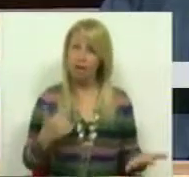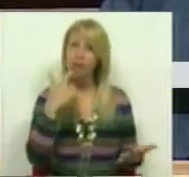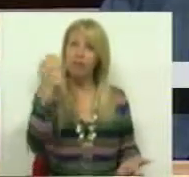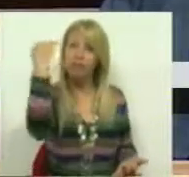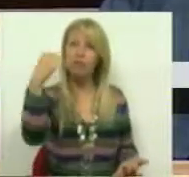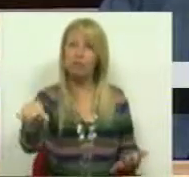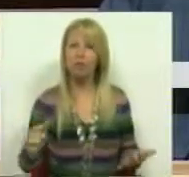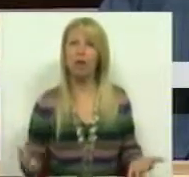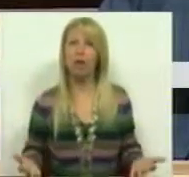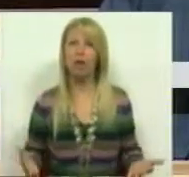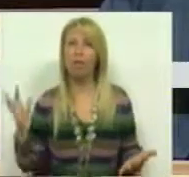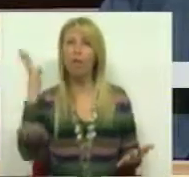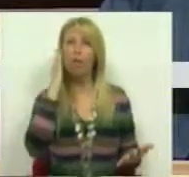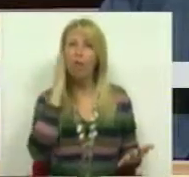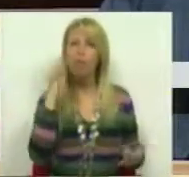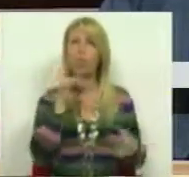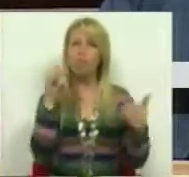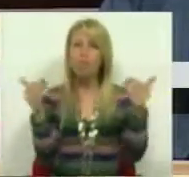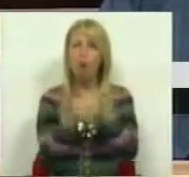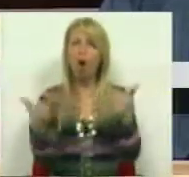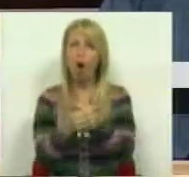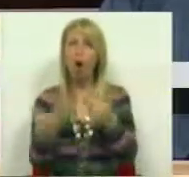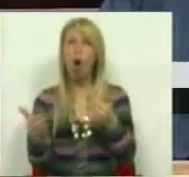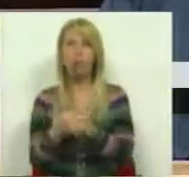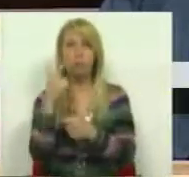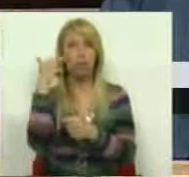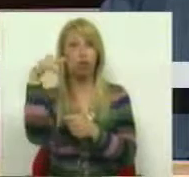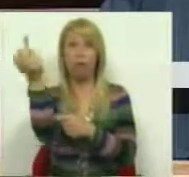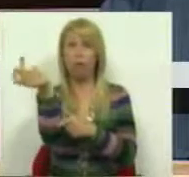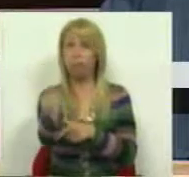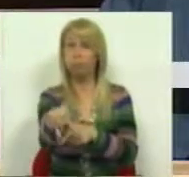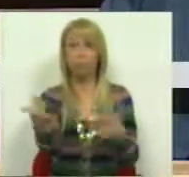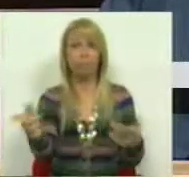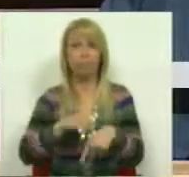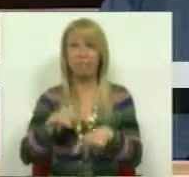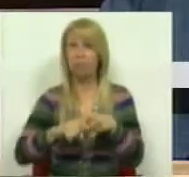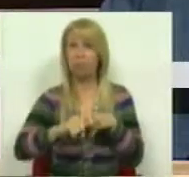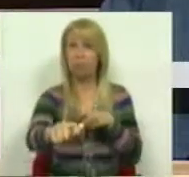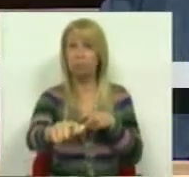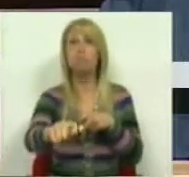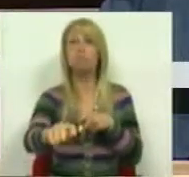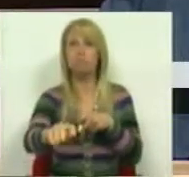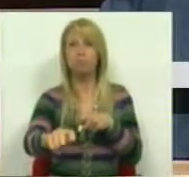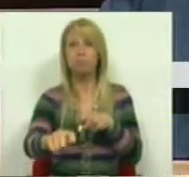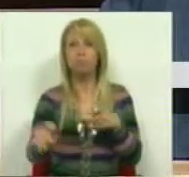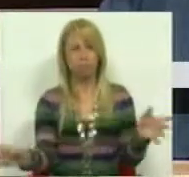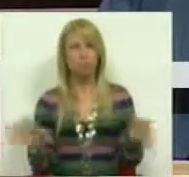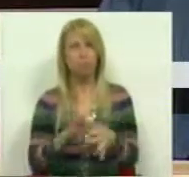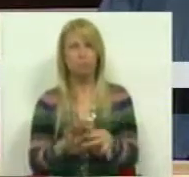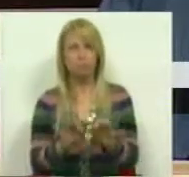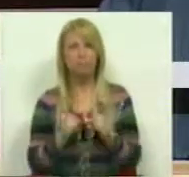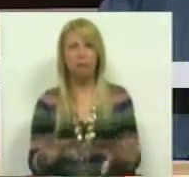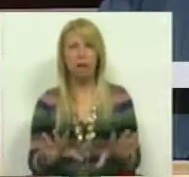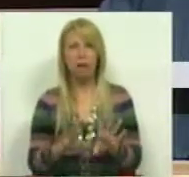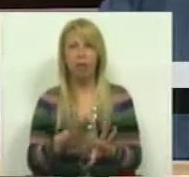que o número de mortos que extraordinariamente aconteceu neste período é a combinação do